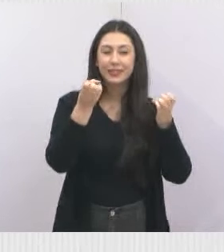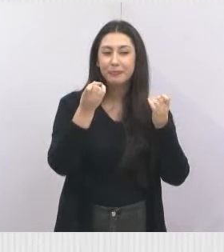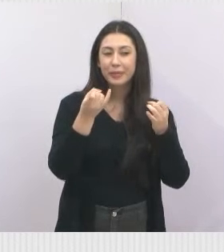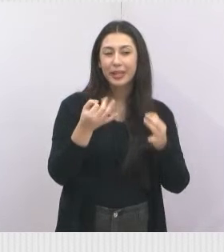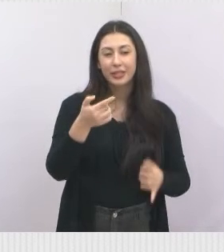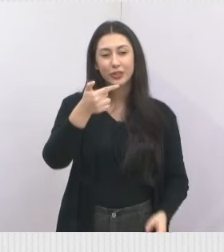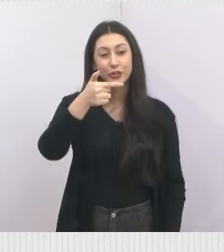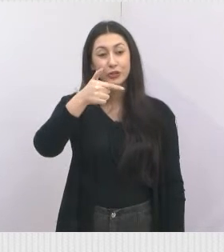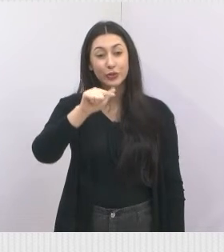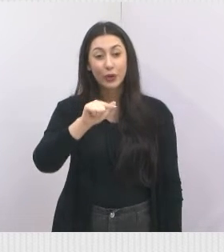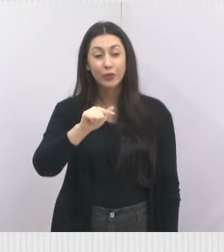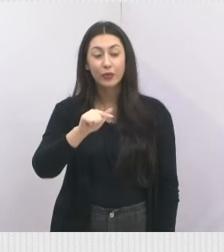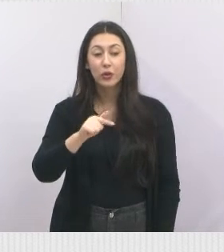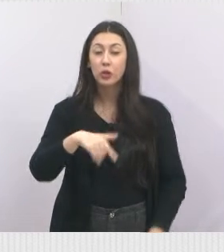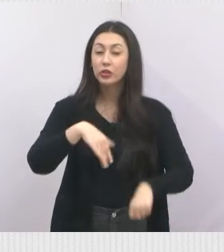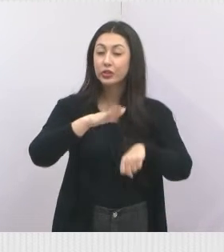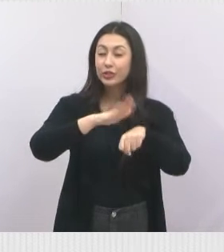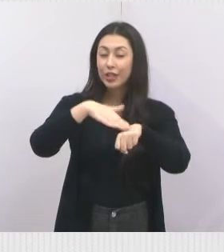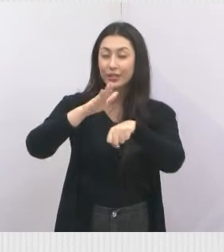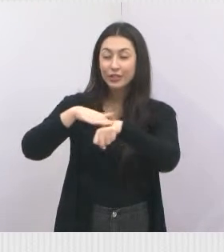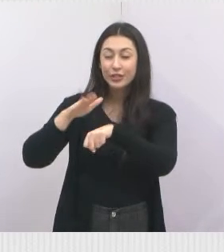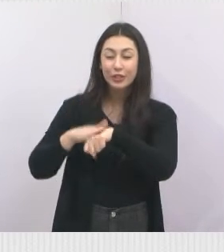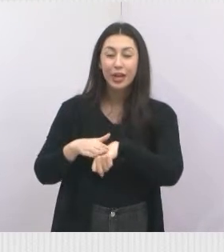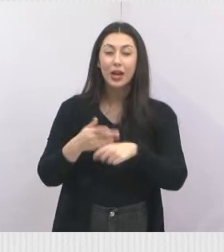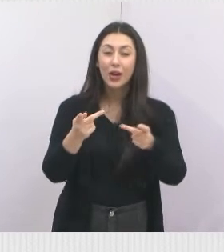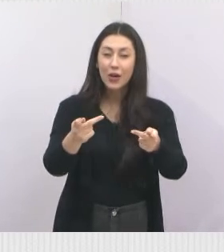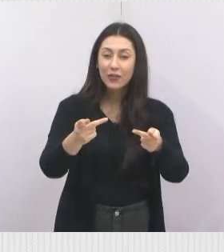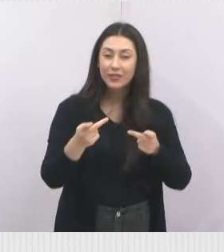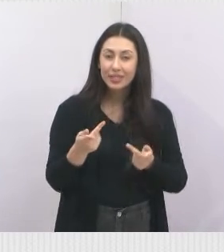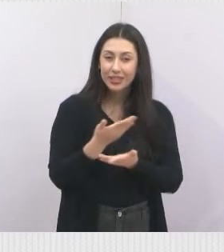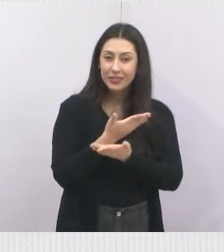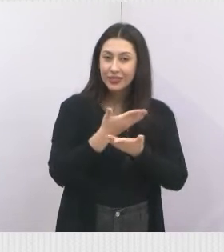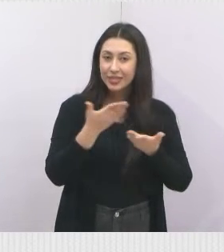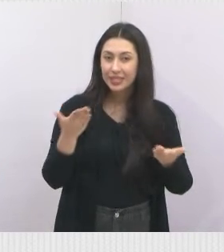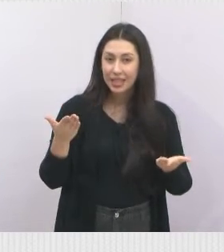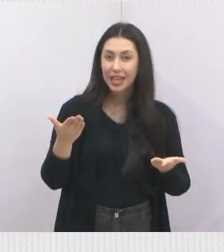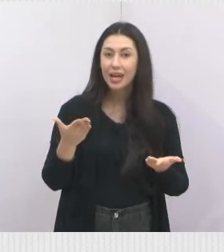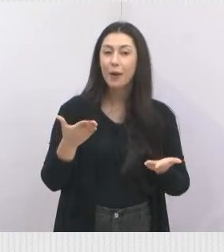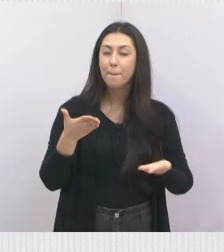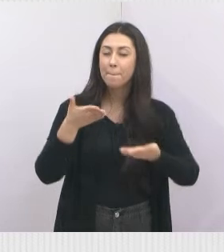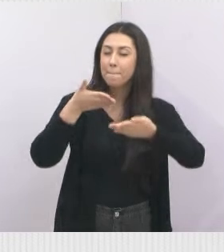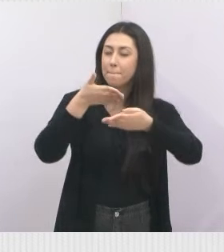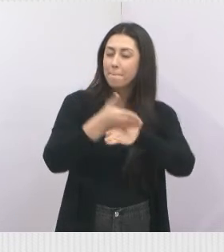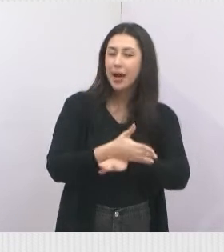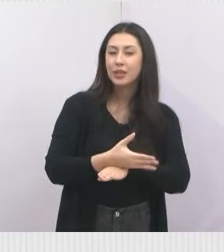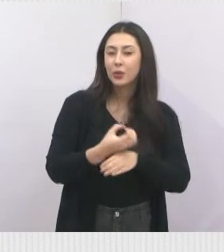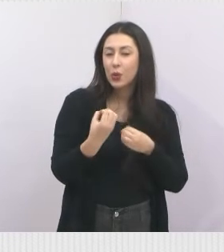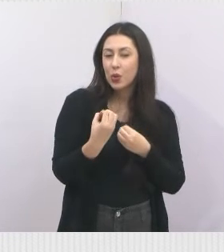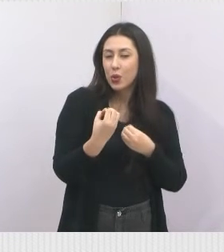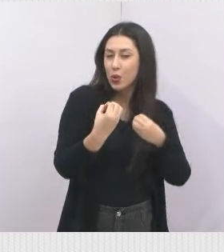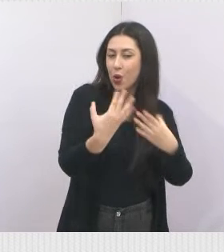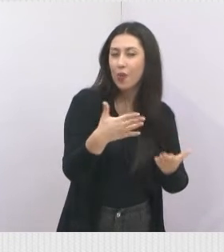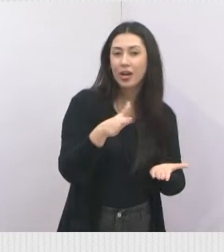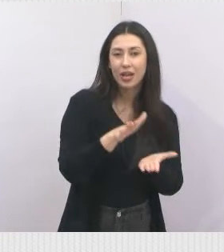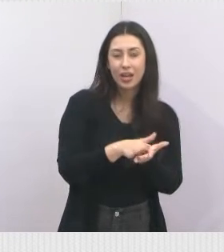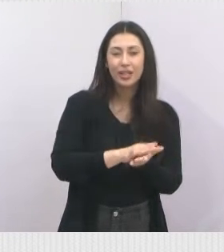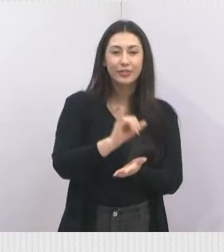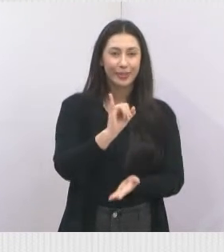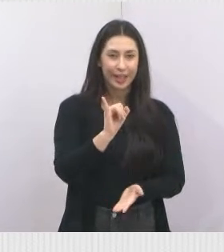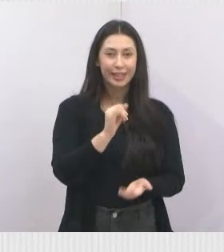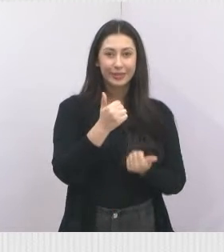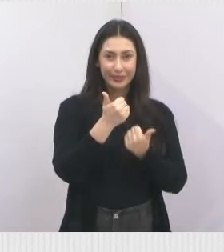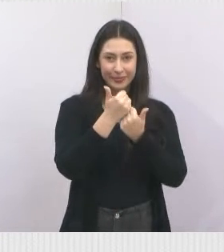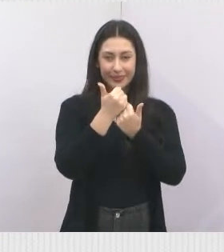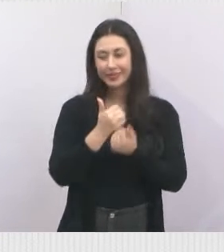novamente aí, é uma convocação. Quero convidar você para participar conosco do Doa Jacareí. Muita gente